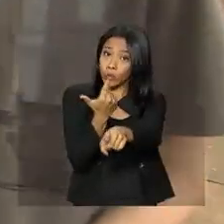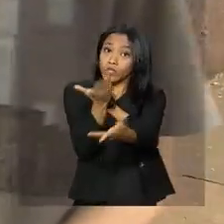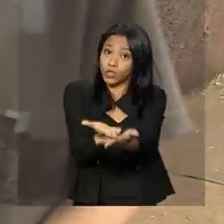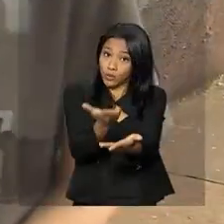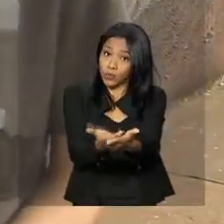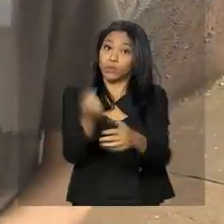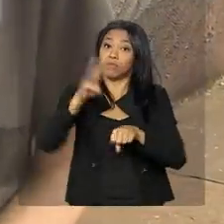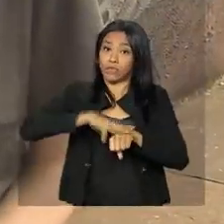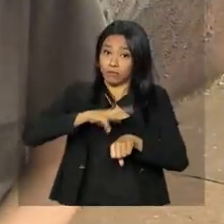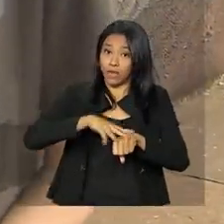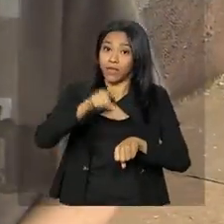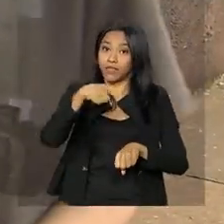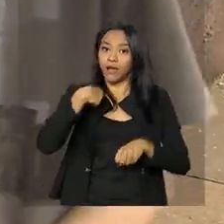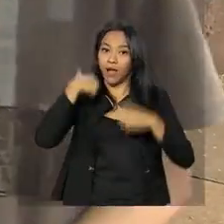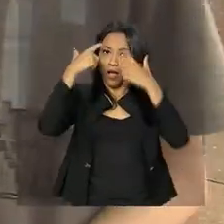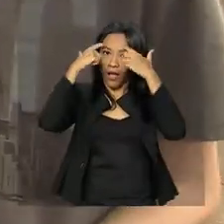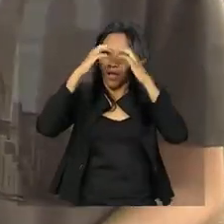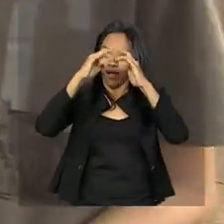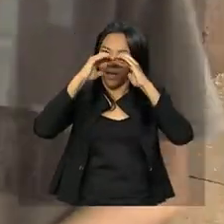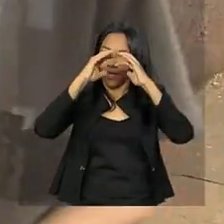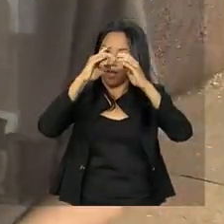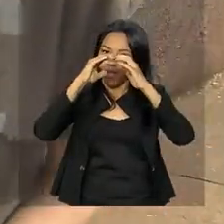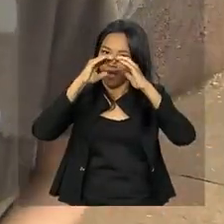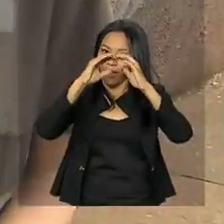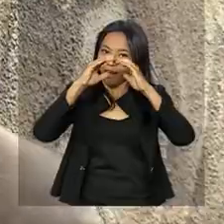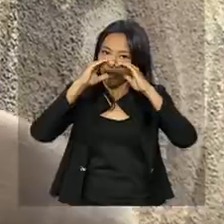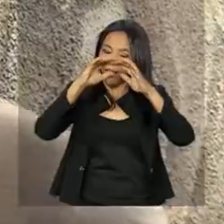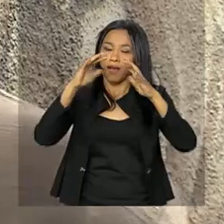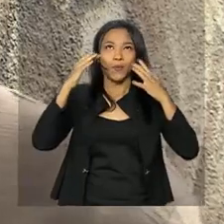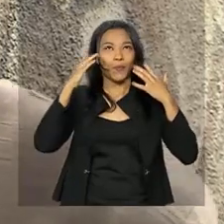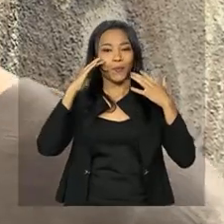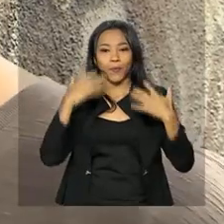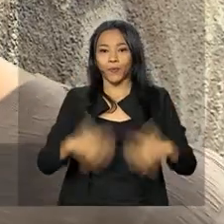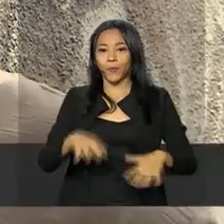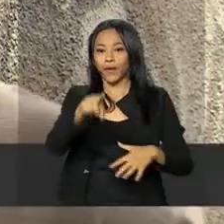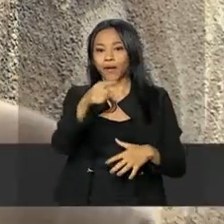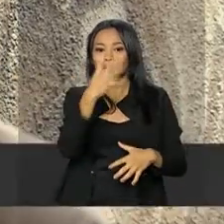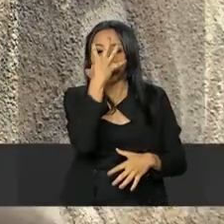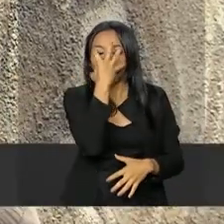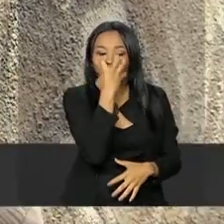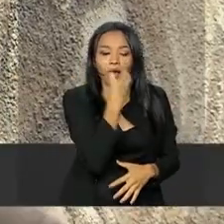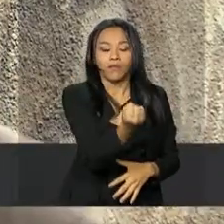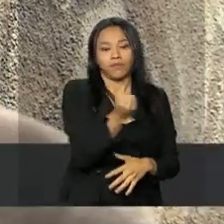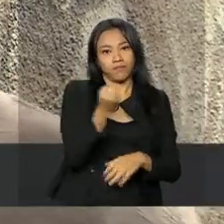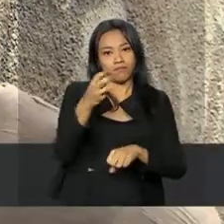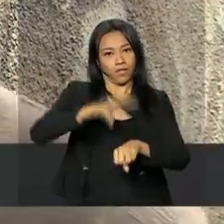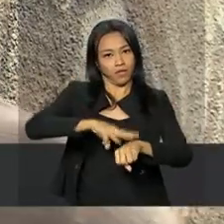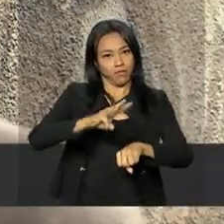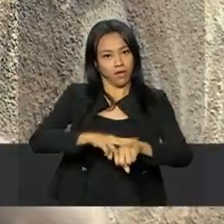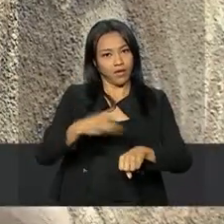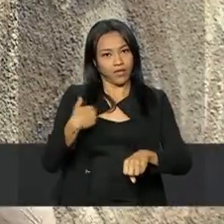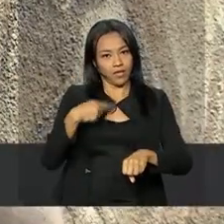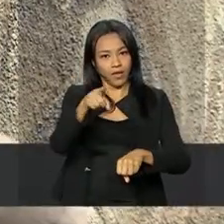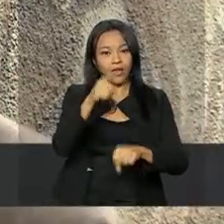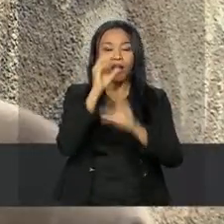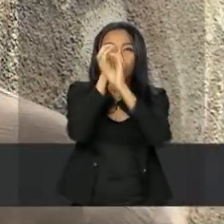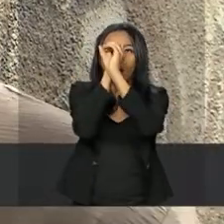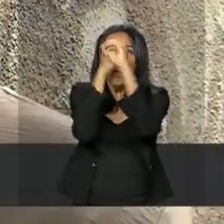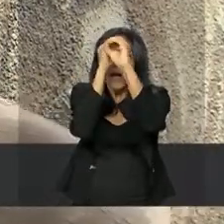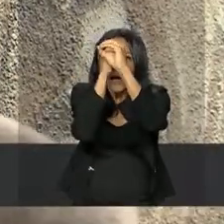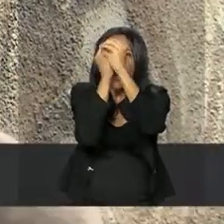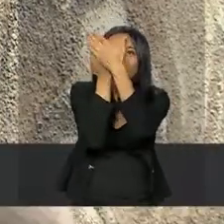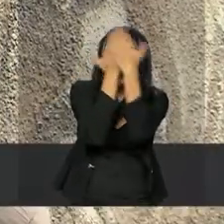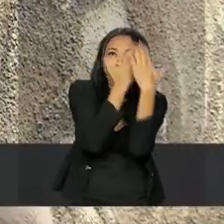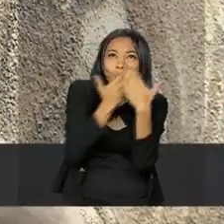matemática com a cabeça lá nas estrelas. Me atrai, principalmente que eu quero ser um astrônomo, alguém que estuda as